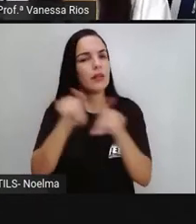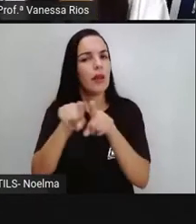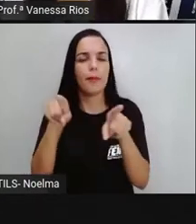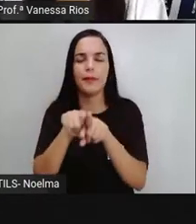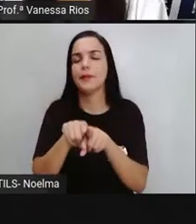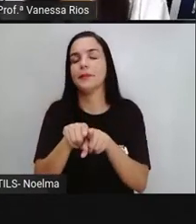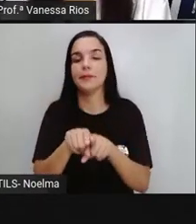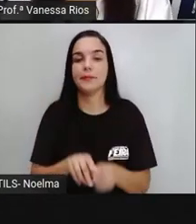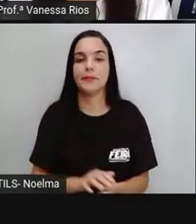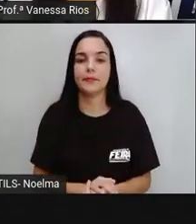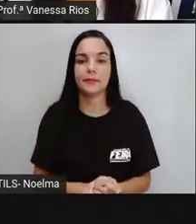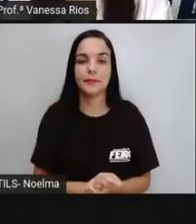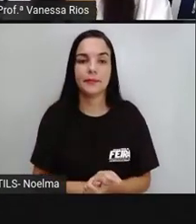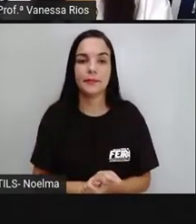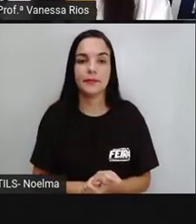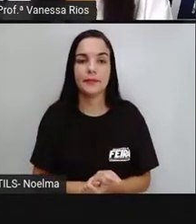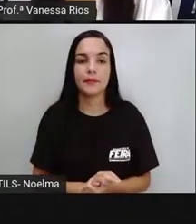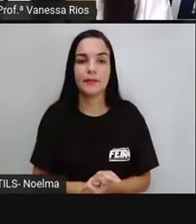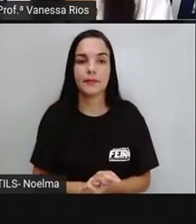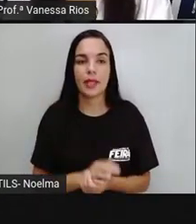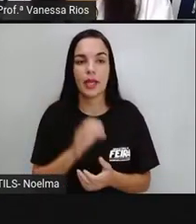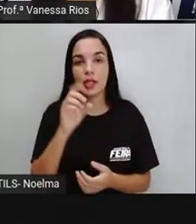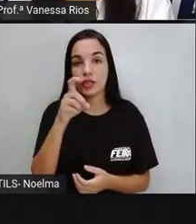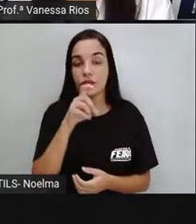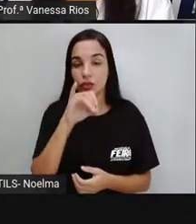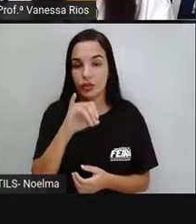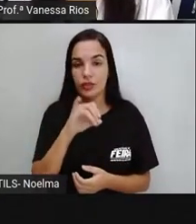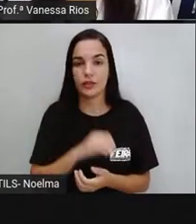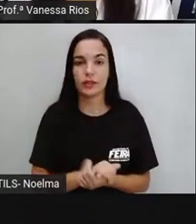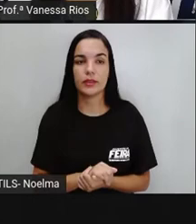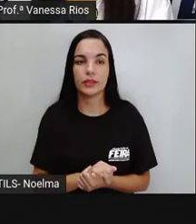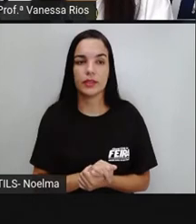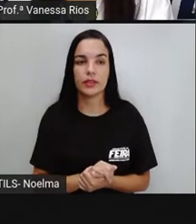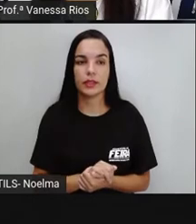e i, não é? A sílaba o-is.